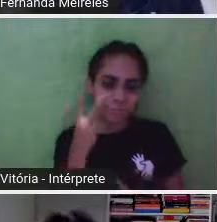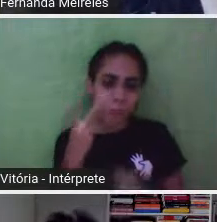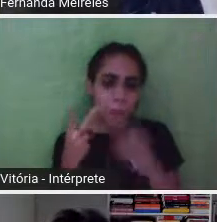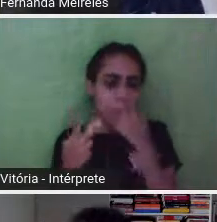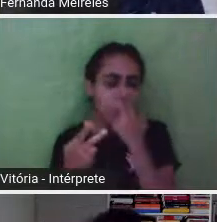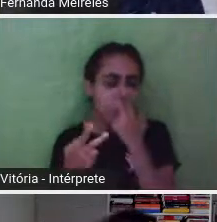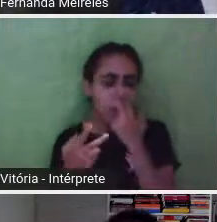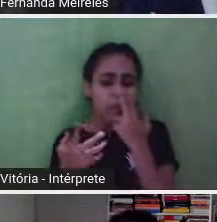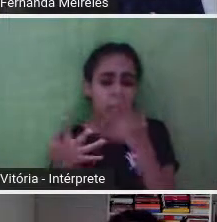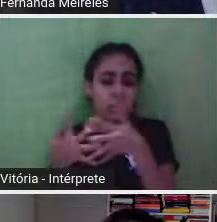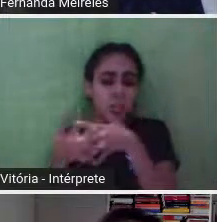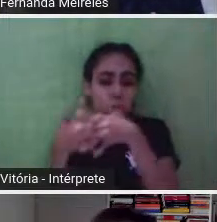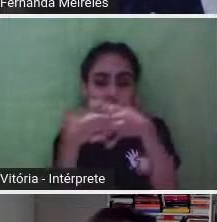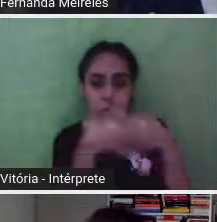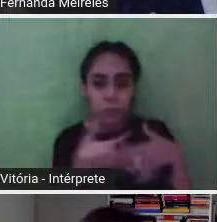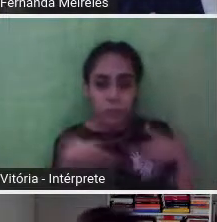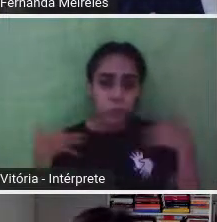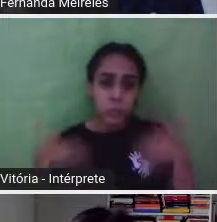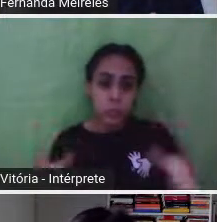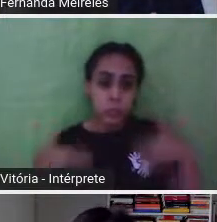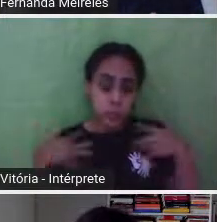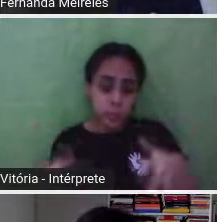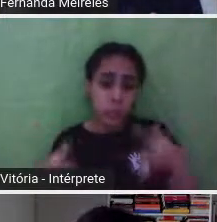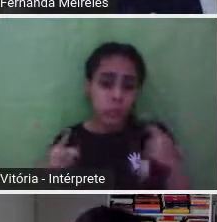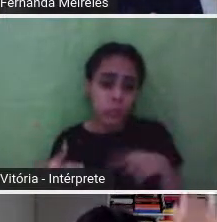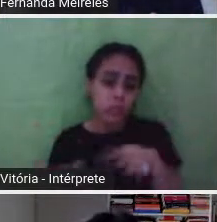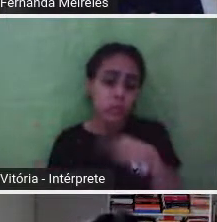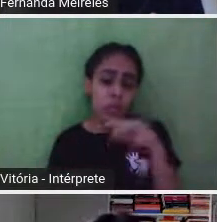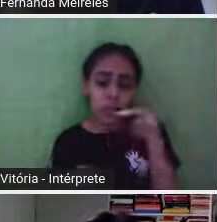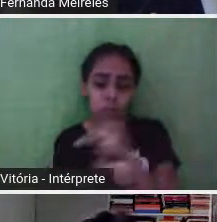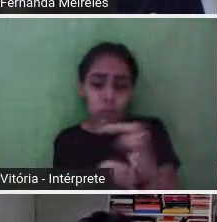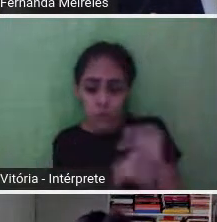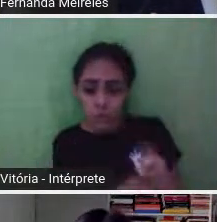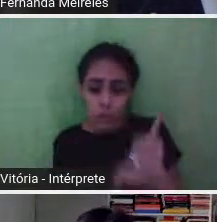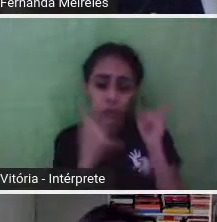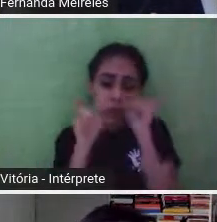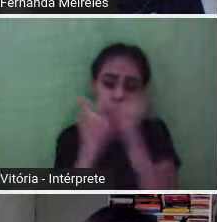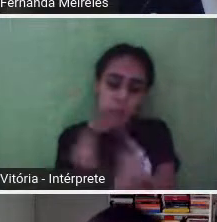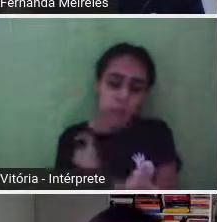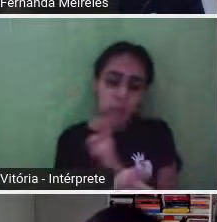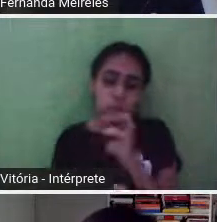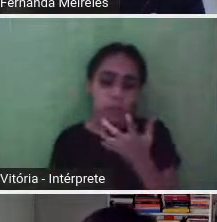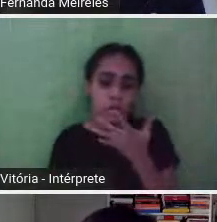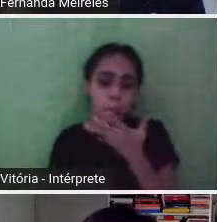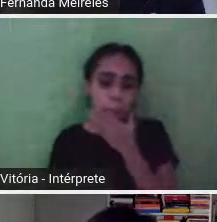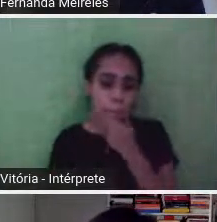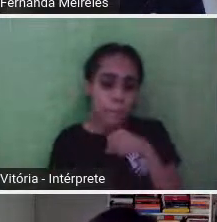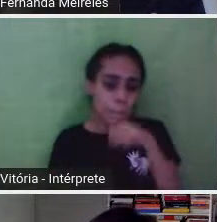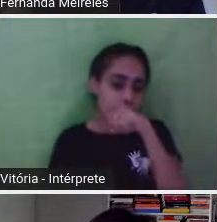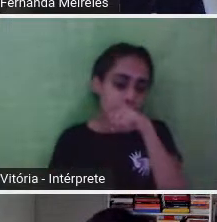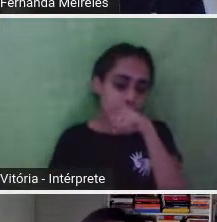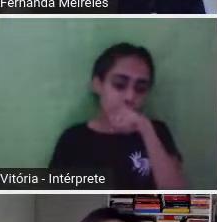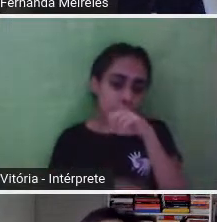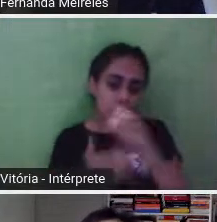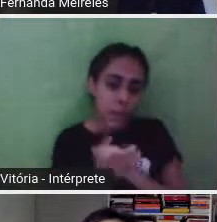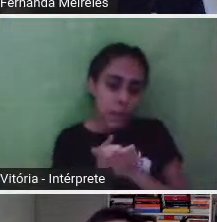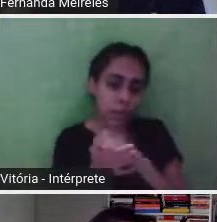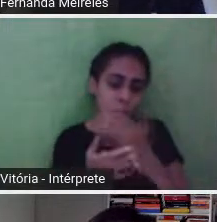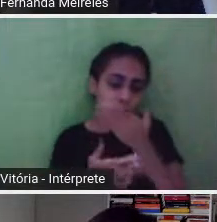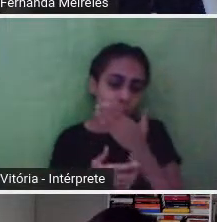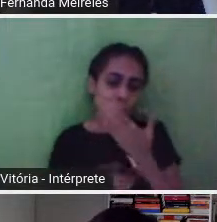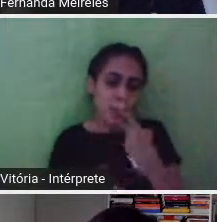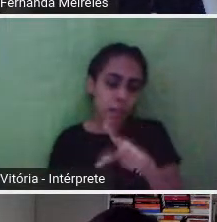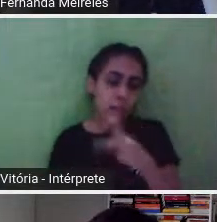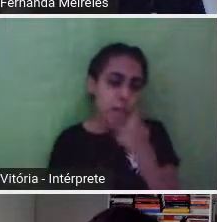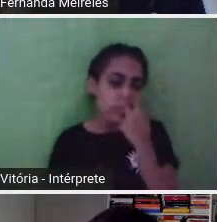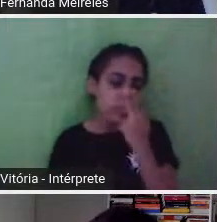e aí teve que dar conta de duas e aí o marido foi, né, cuidar da vida dele e ela foi ficando pra trás. E